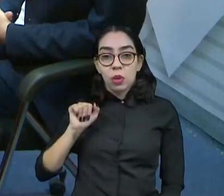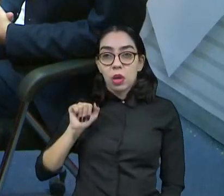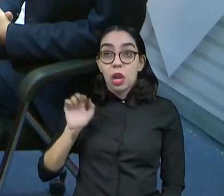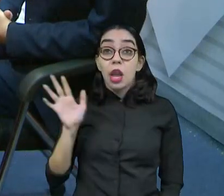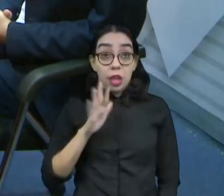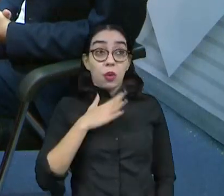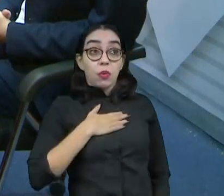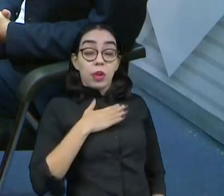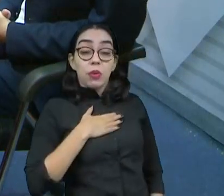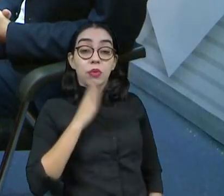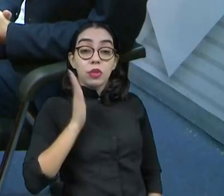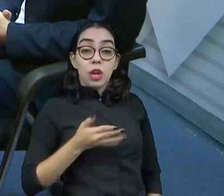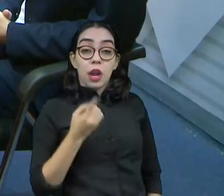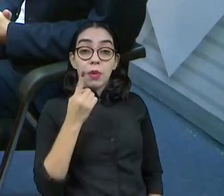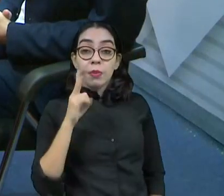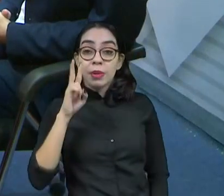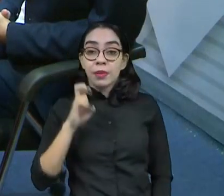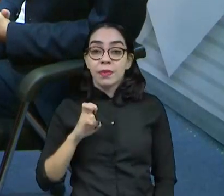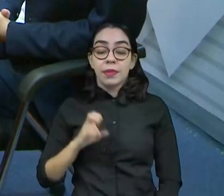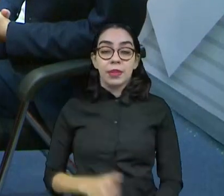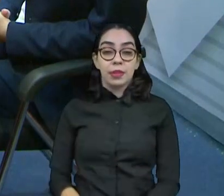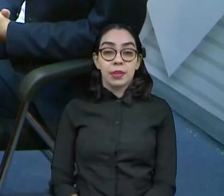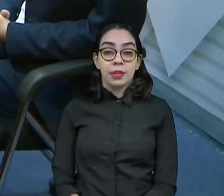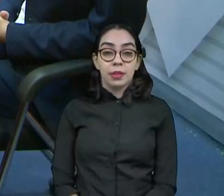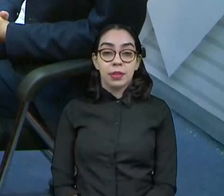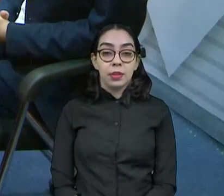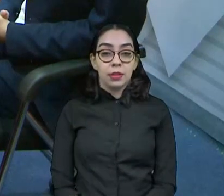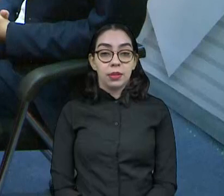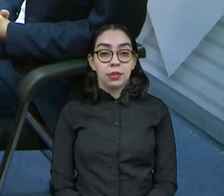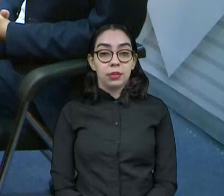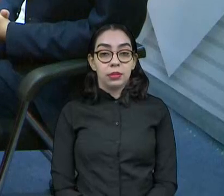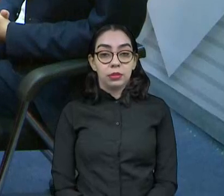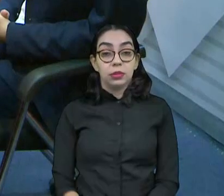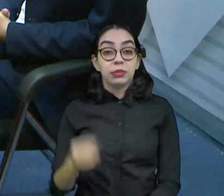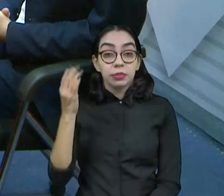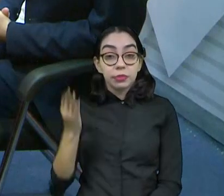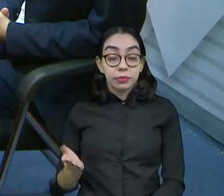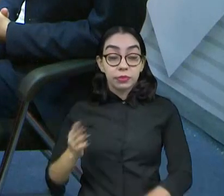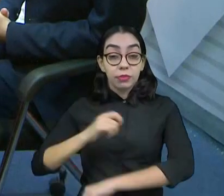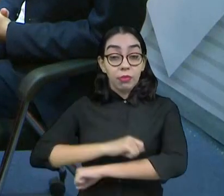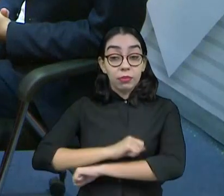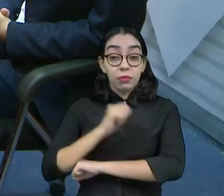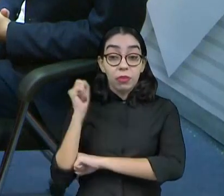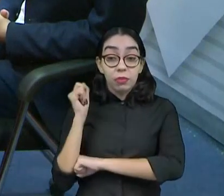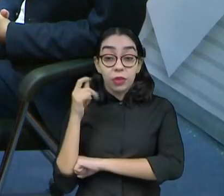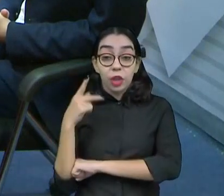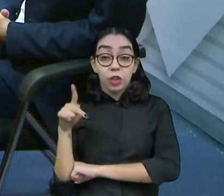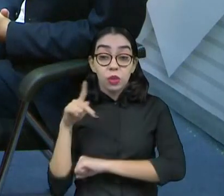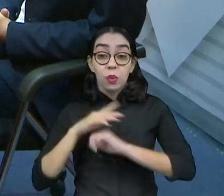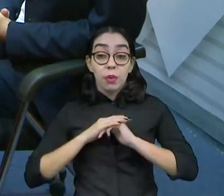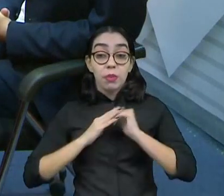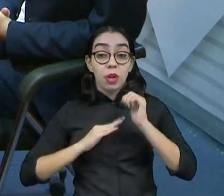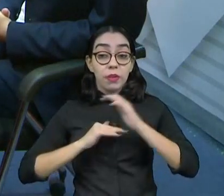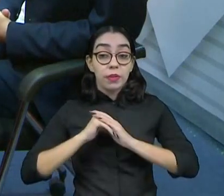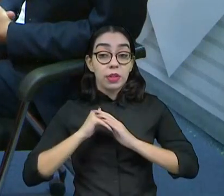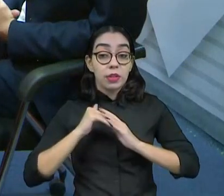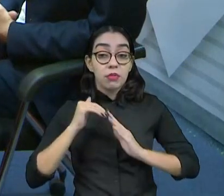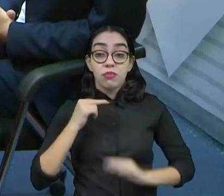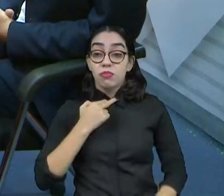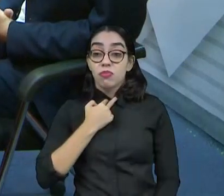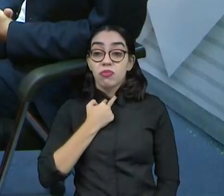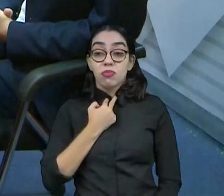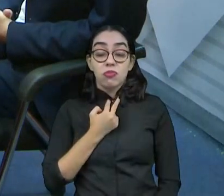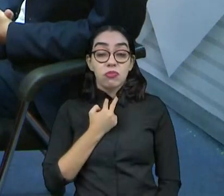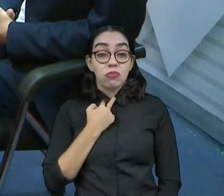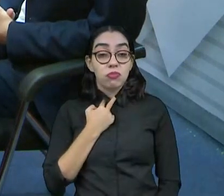perguntei isso. Não, aí ele disse assim, e nunca vai. Aí eu fico assim, porque você é jornalista, então eles, quando perguntaram sua profissão, eles vão lhe excluir da pesquisa. É, eu